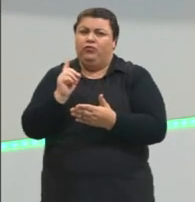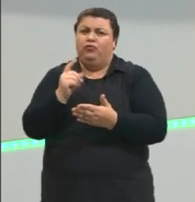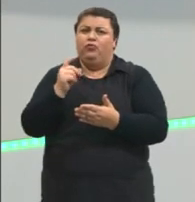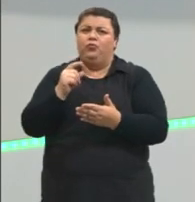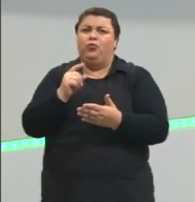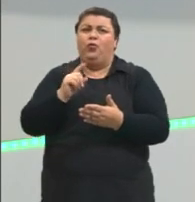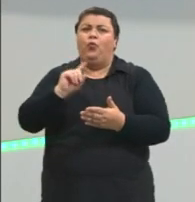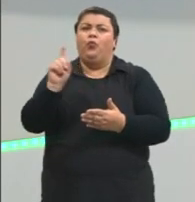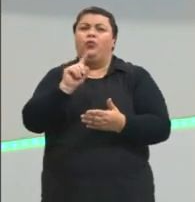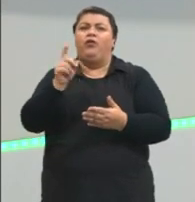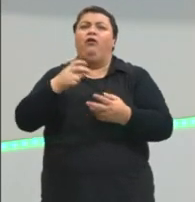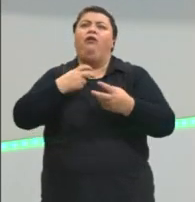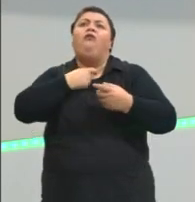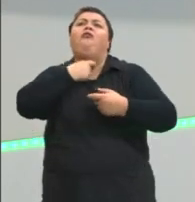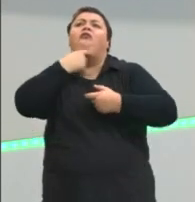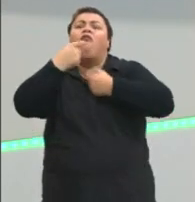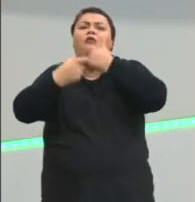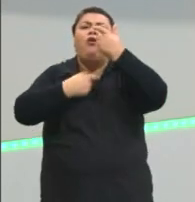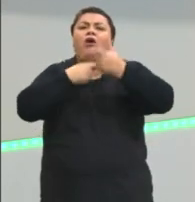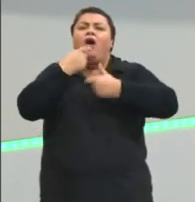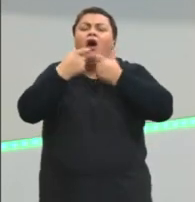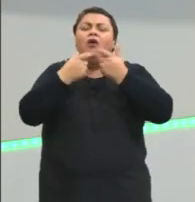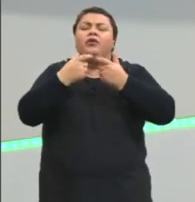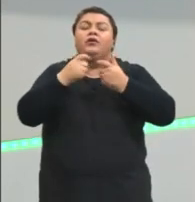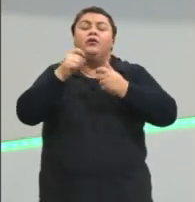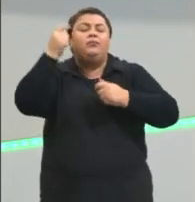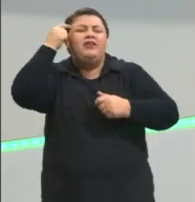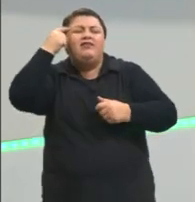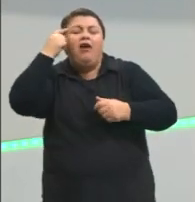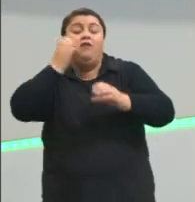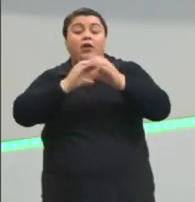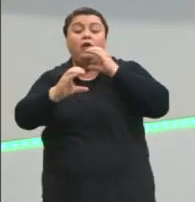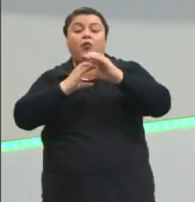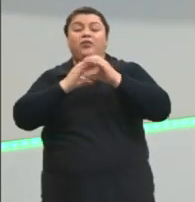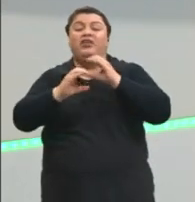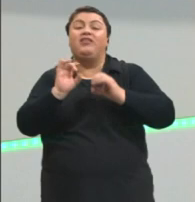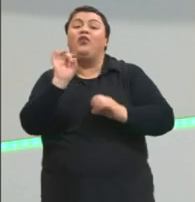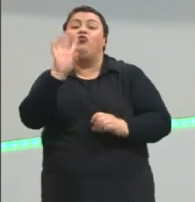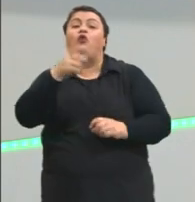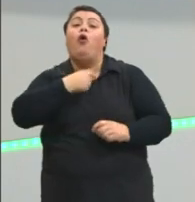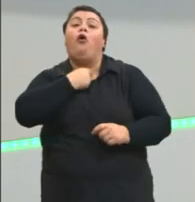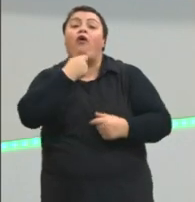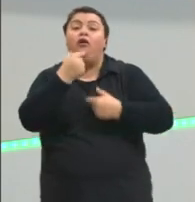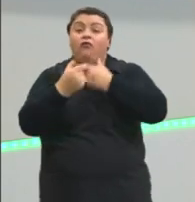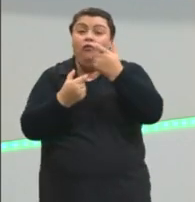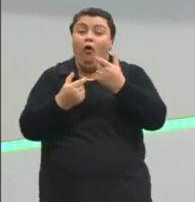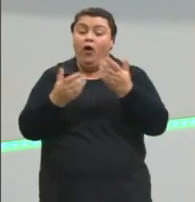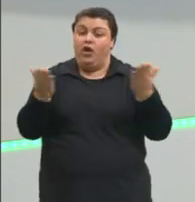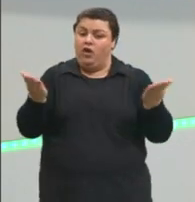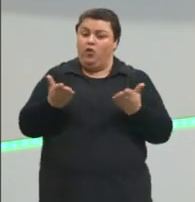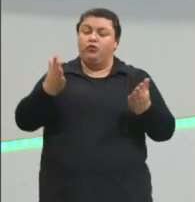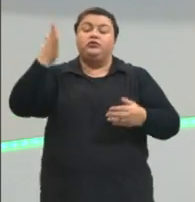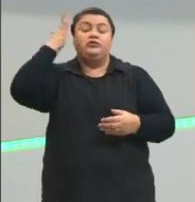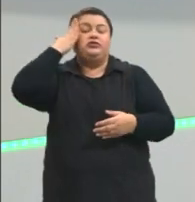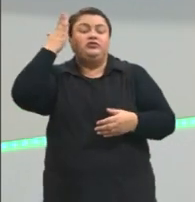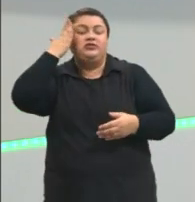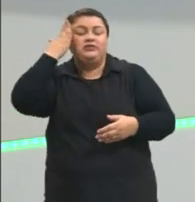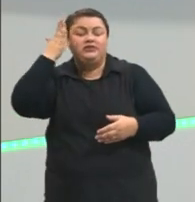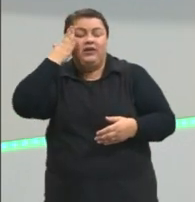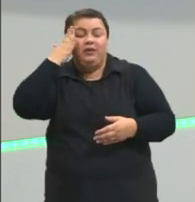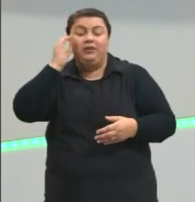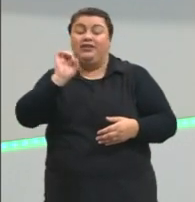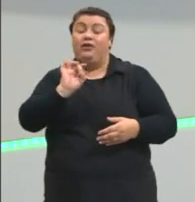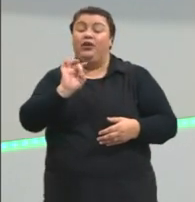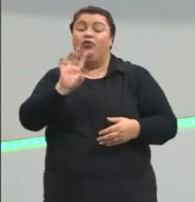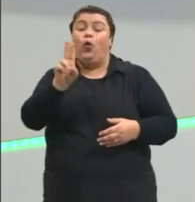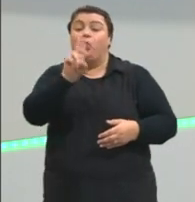do não vocal se pensava em comunicação só através da voz. E hoje a gente sabe que não é só a voz que comunica. Então,